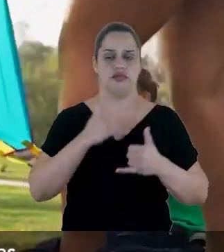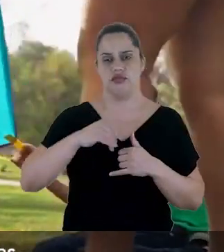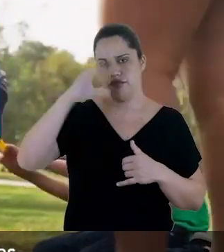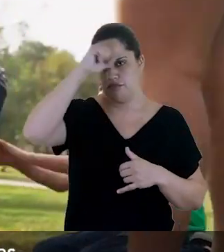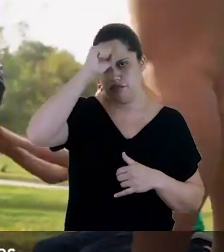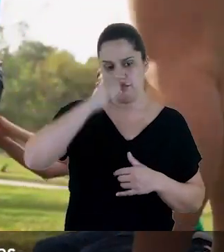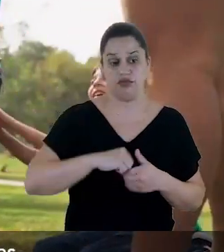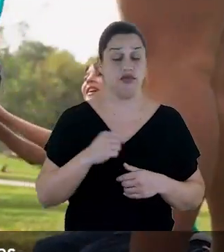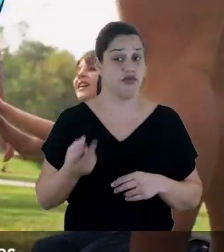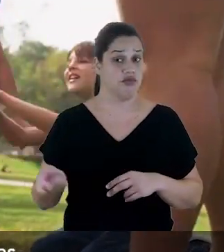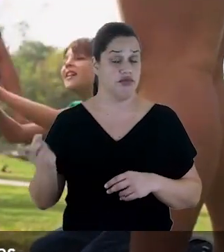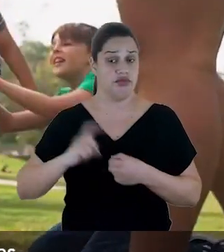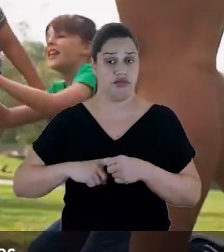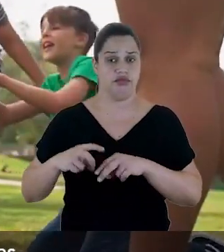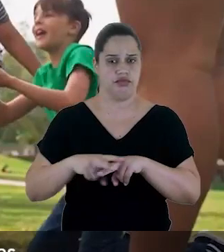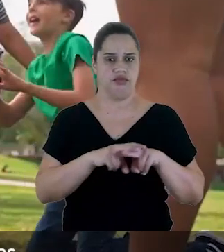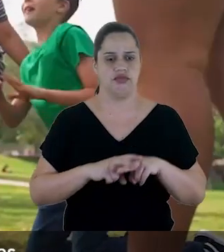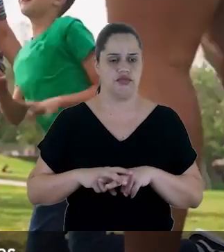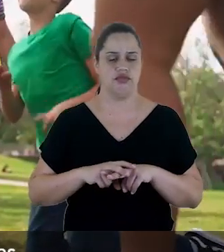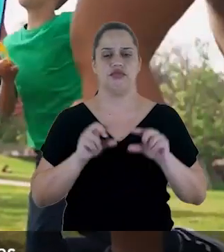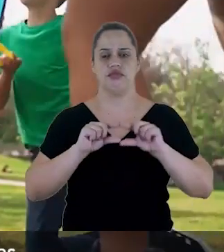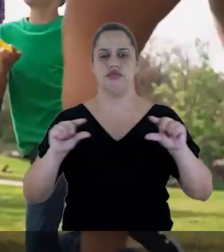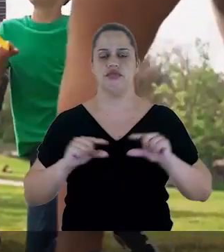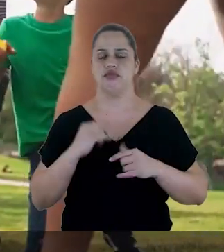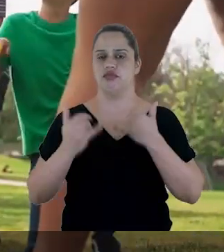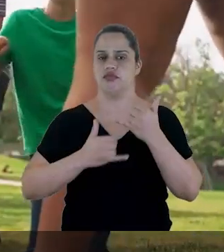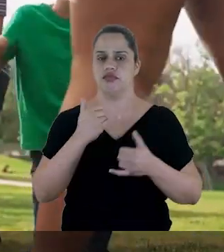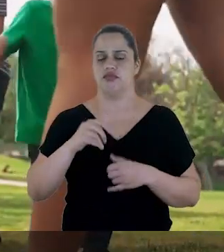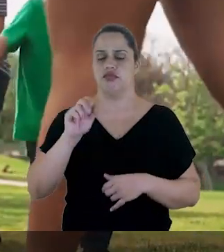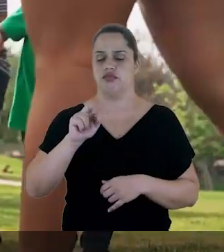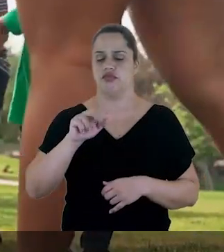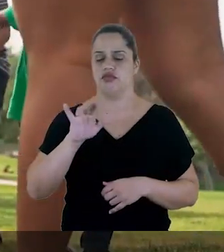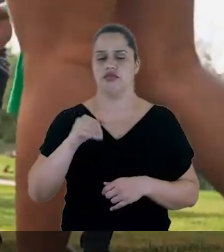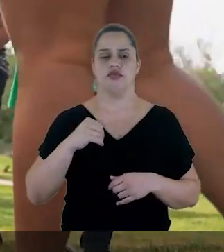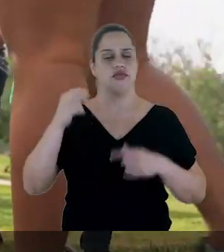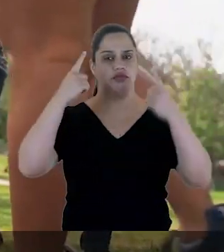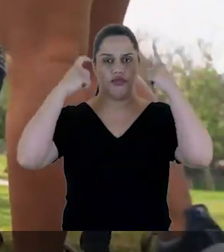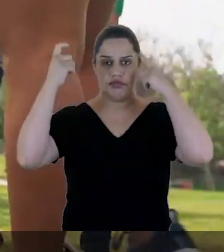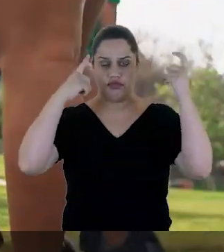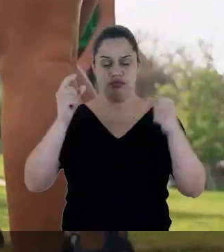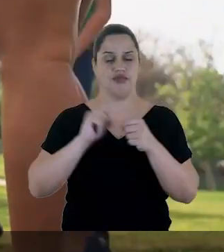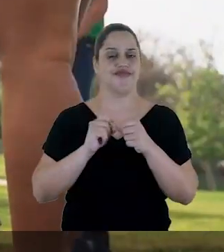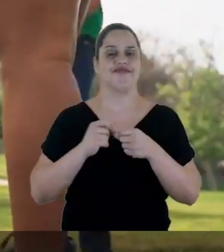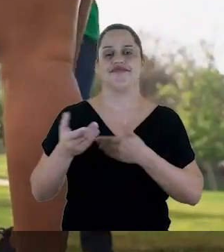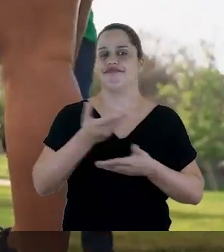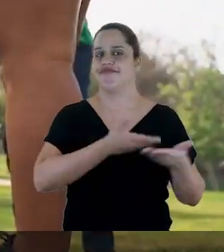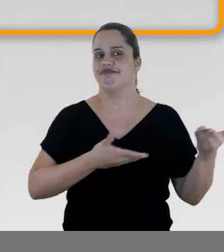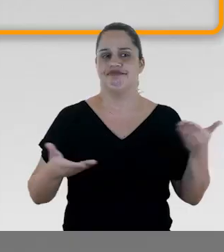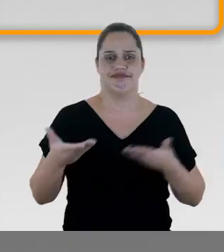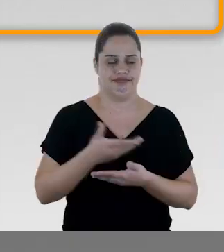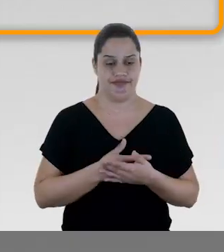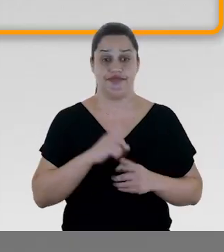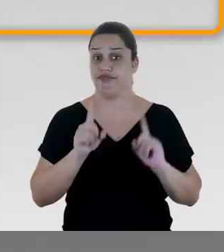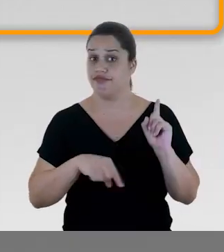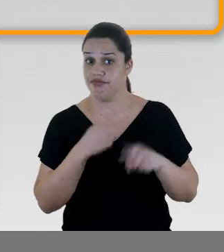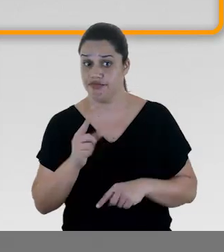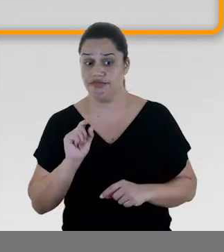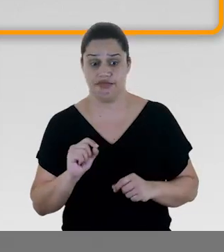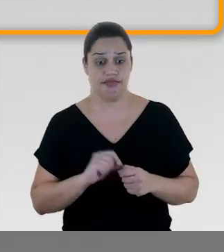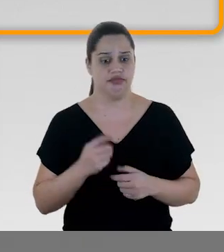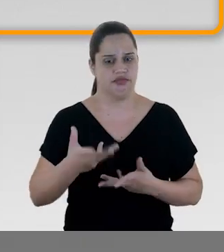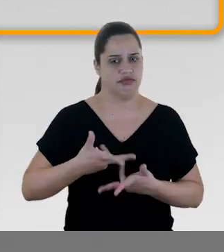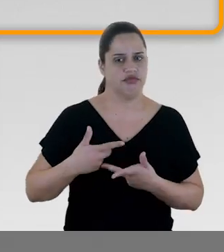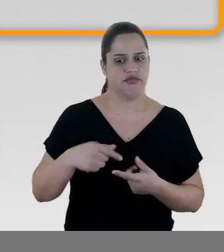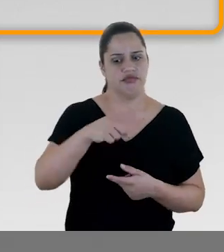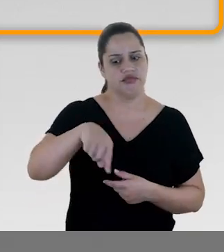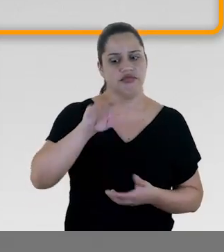Retome o trecho que descreve as brincadeiras que Antero inventou para se entreter. Em seguida,